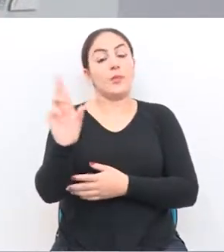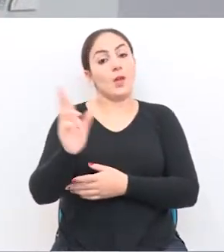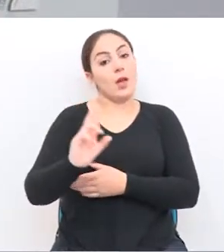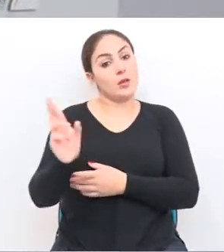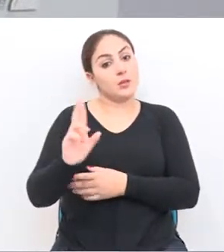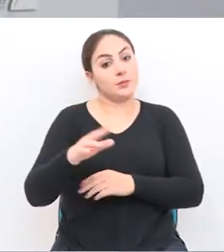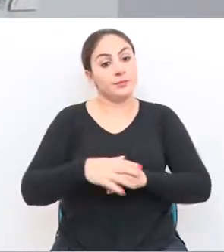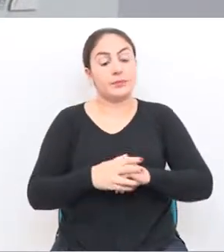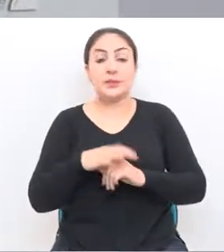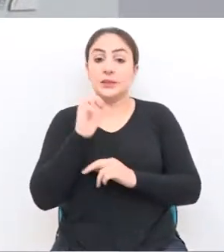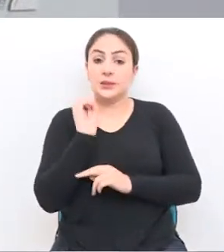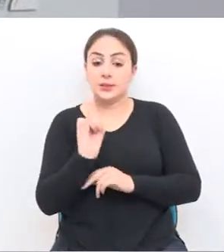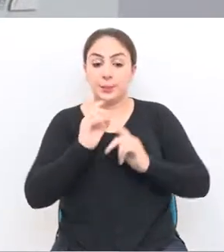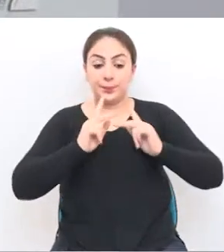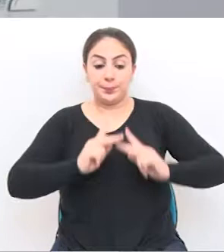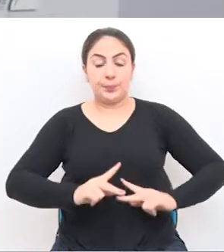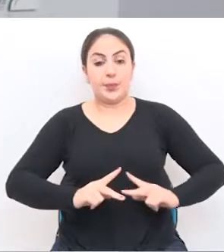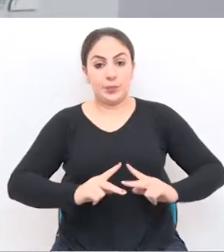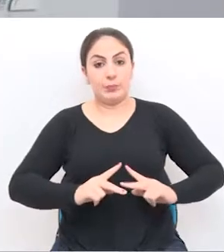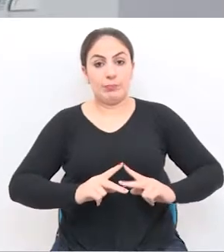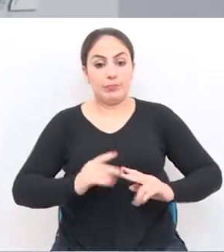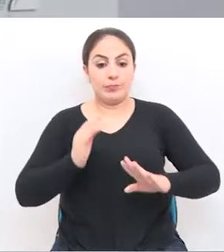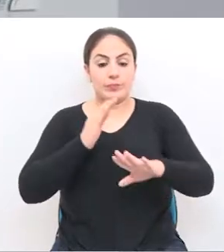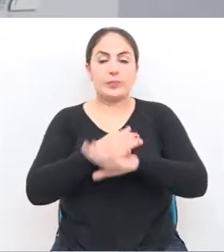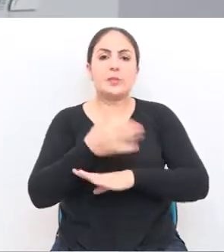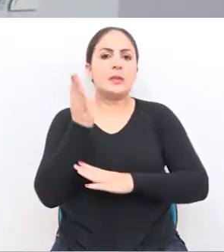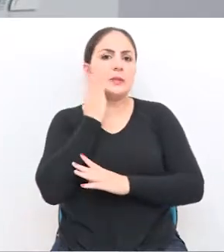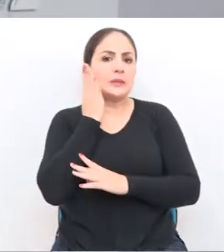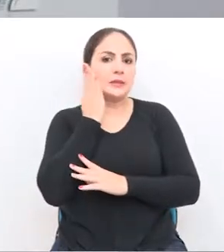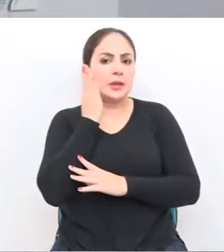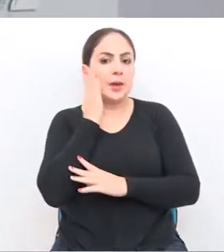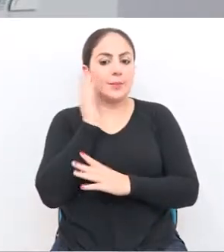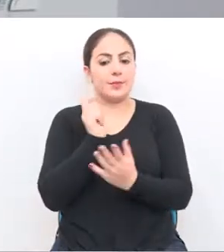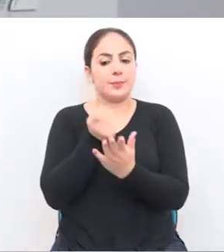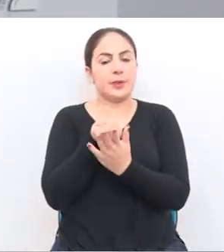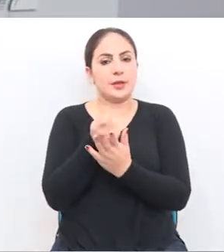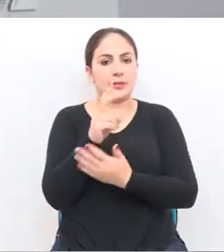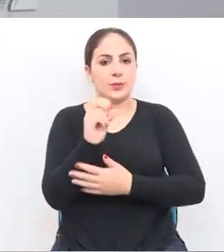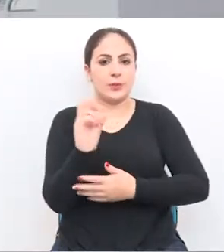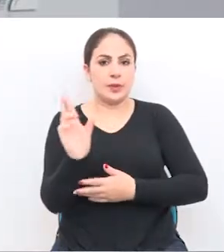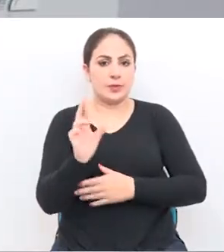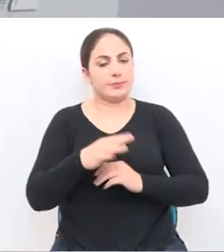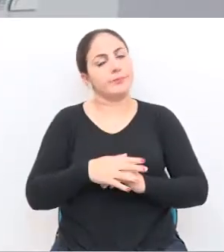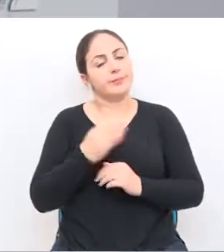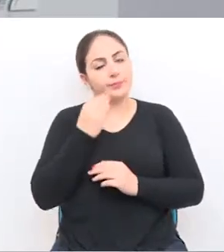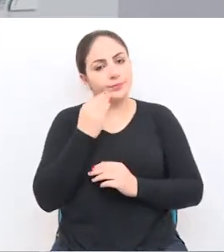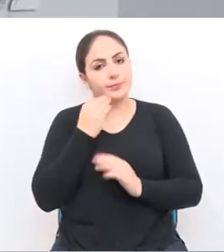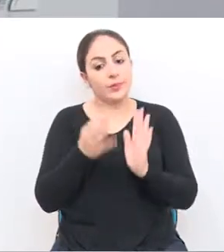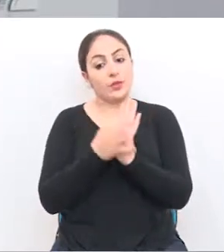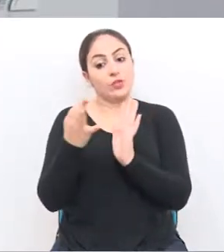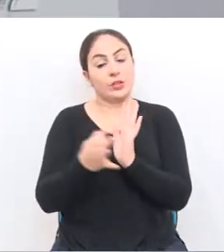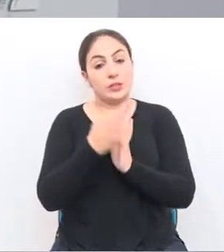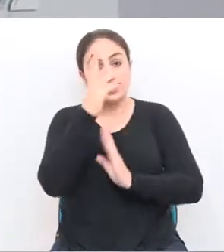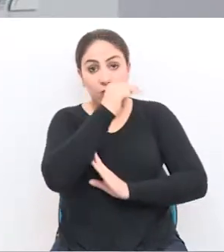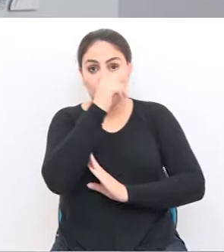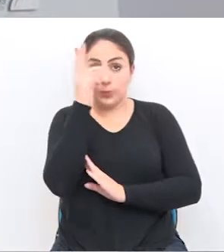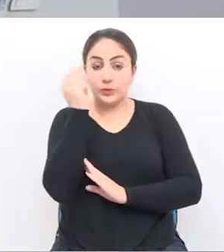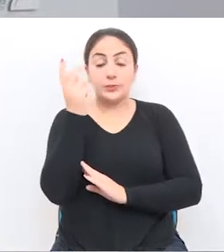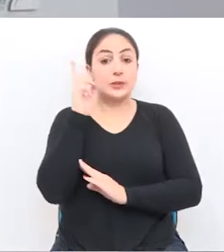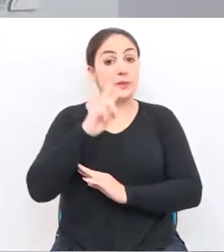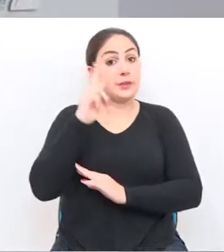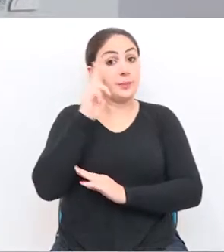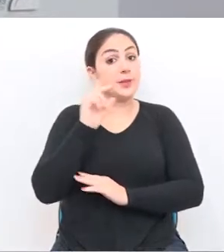torno de R 50. Então, quando o passageiro entrar, ele vai saber de que ele vai pagar R 50. Claro, isso é uma indicação ao Executivo.